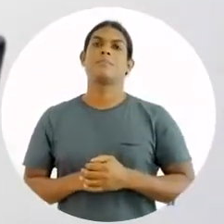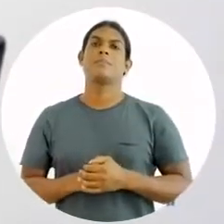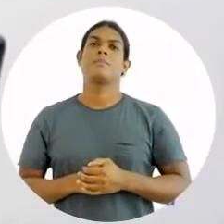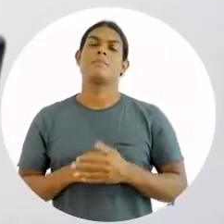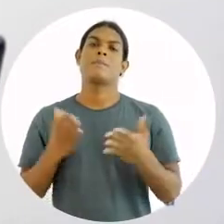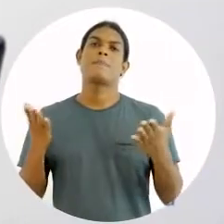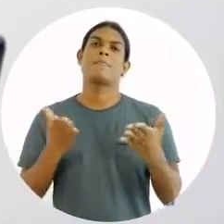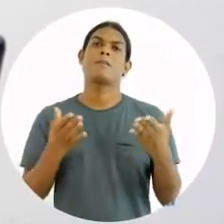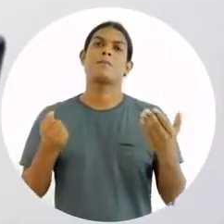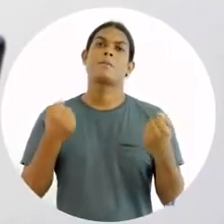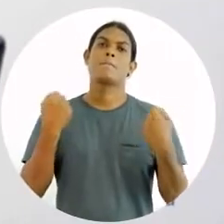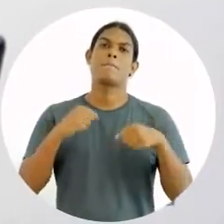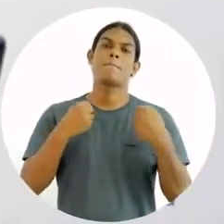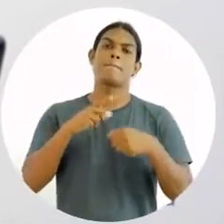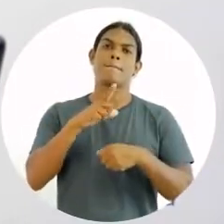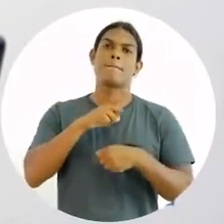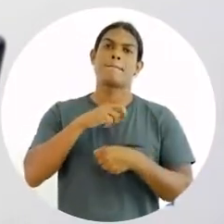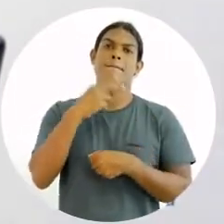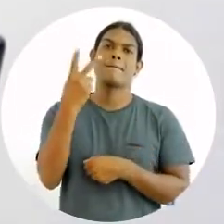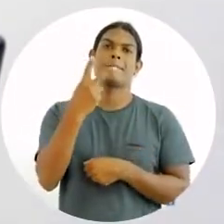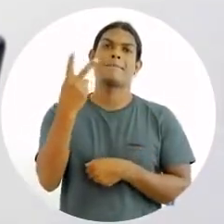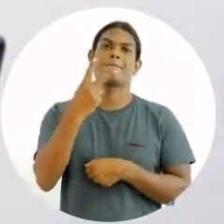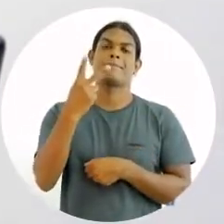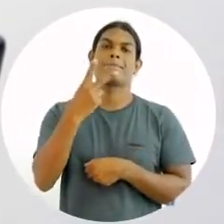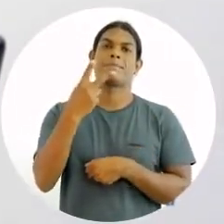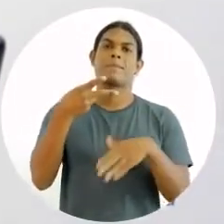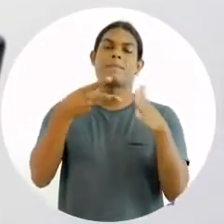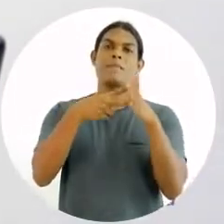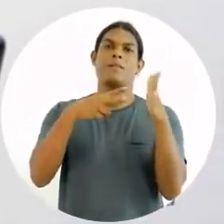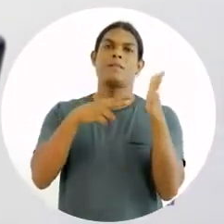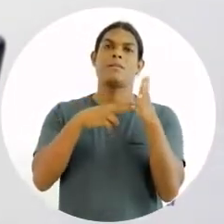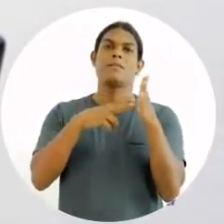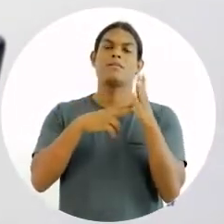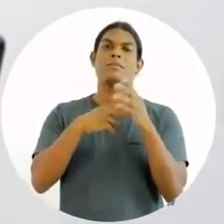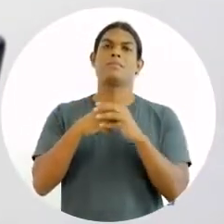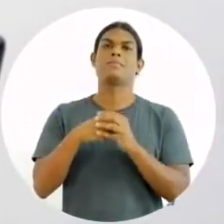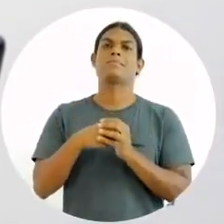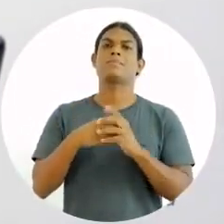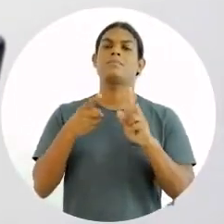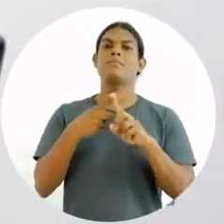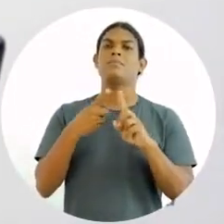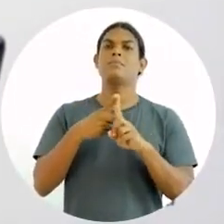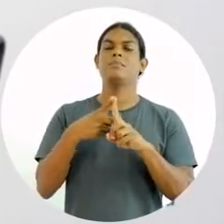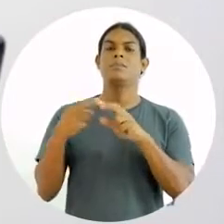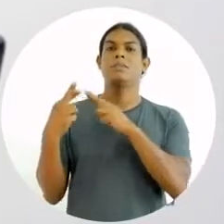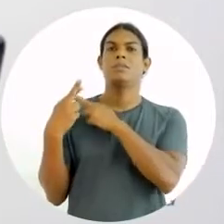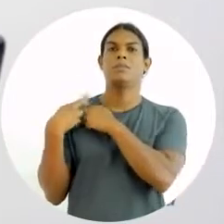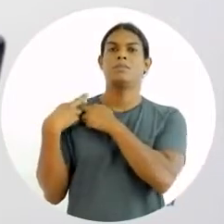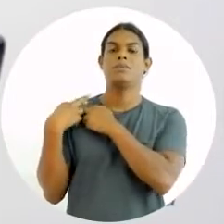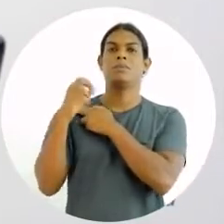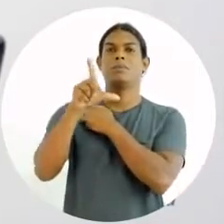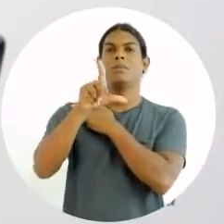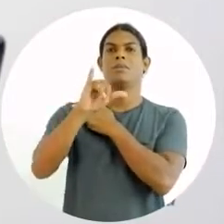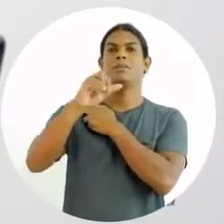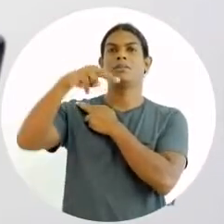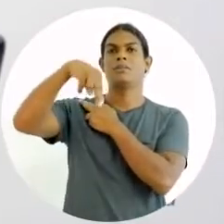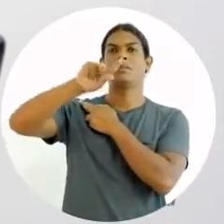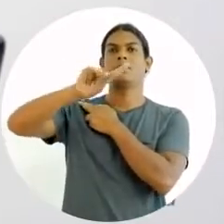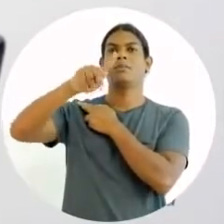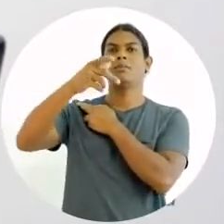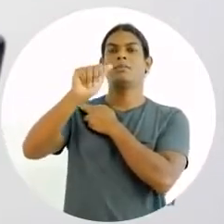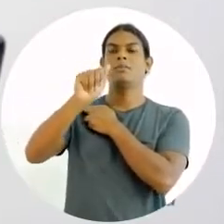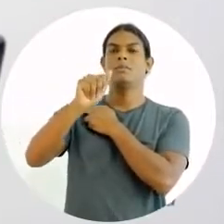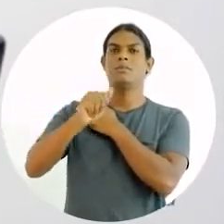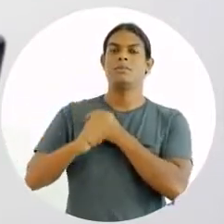duas definições, que seria a concepção de responsabilidade de linha pelos seus subordinados.